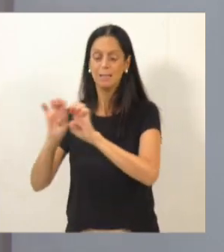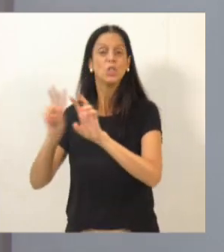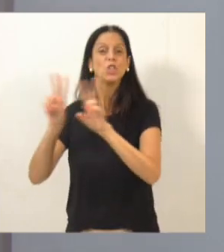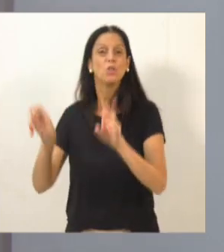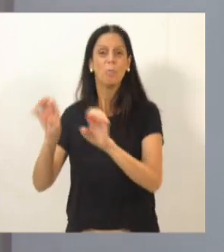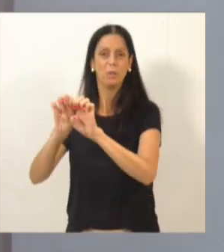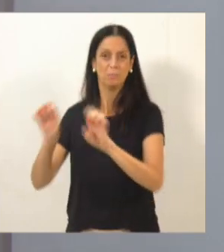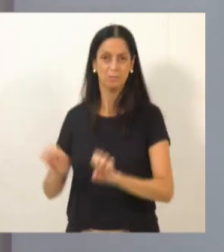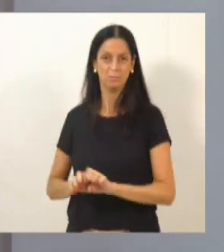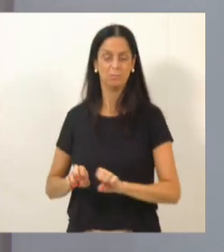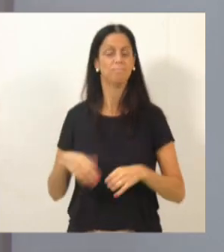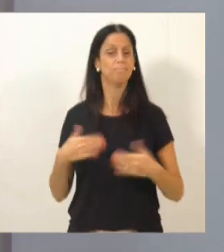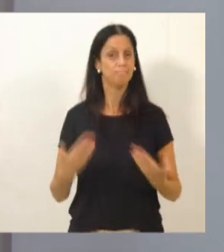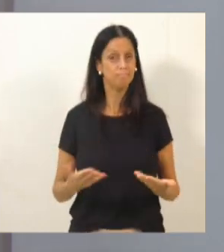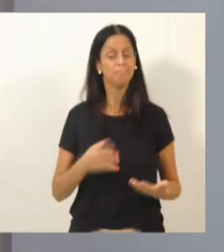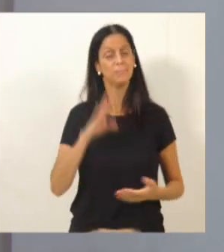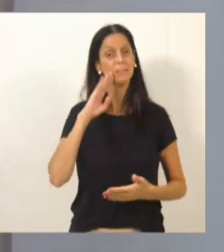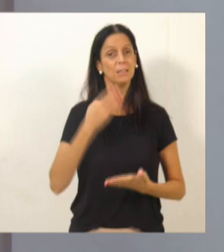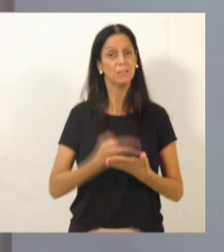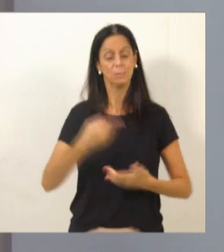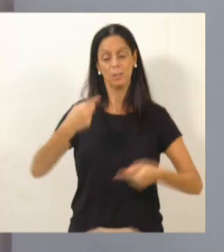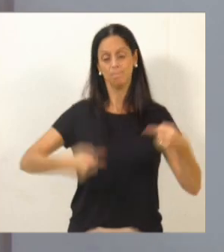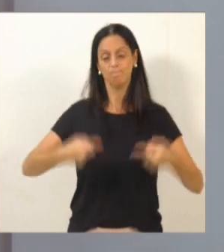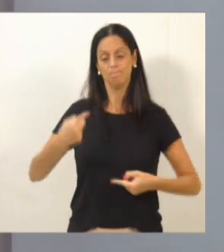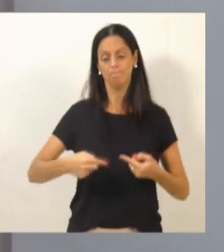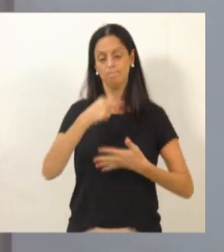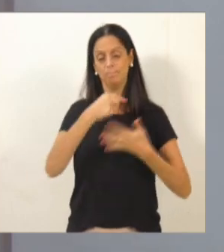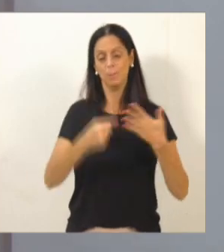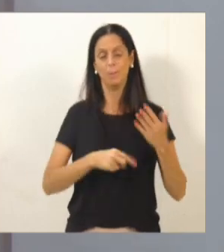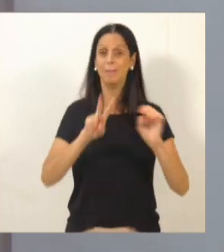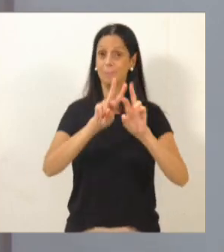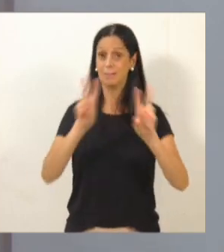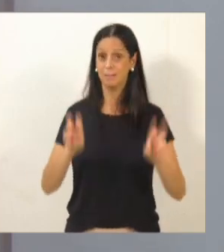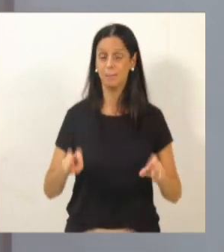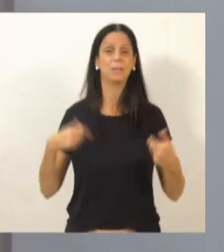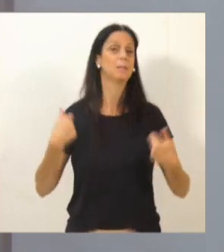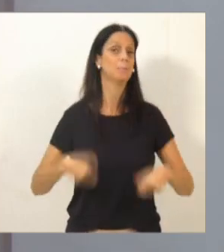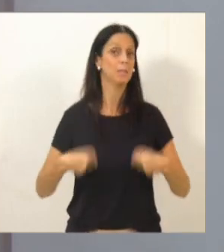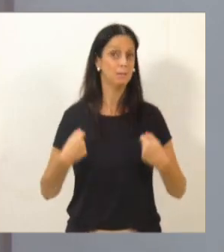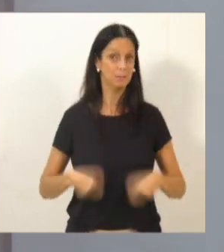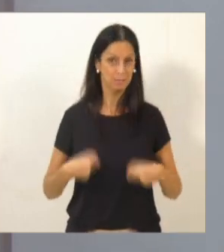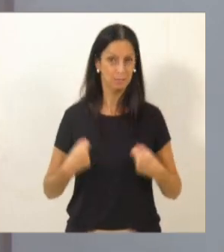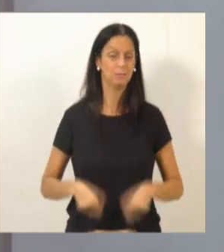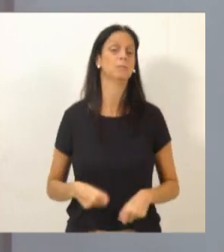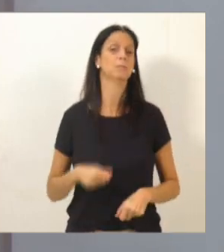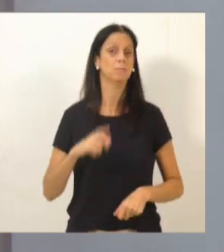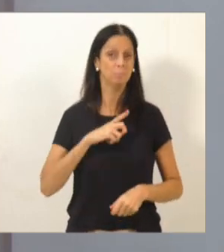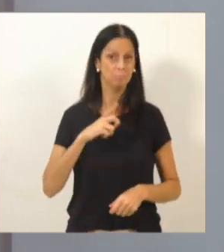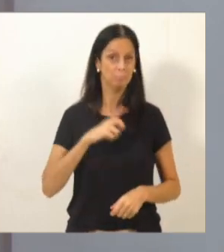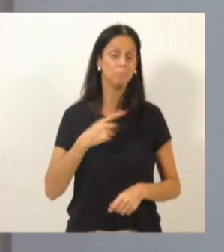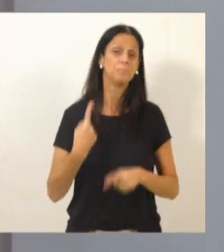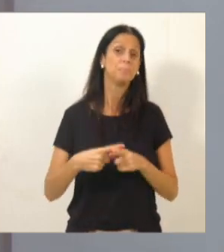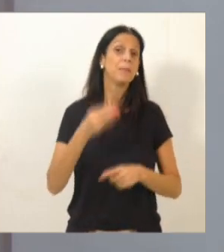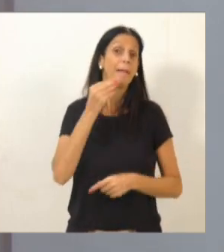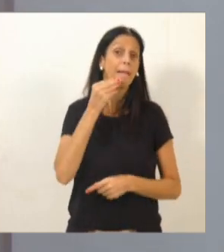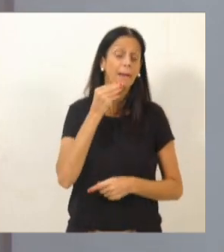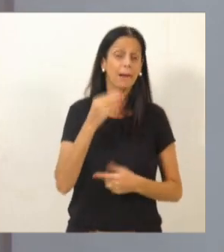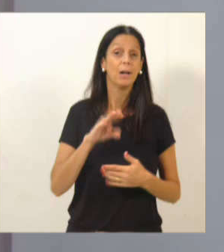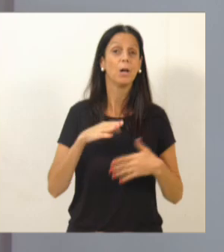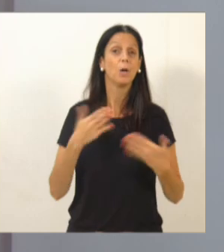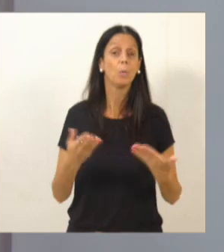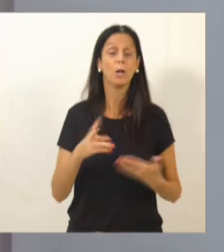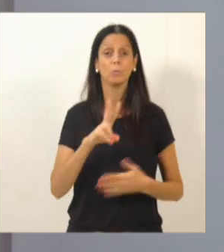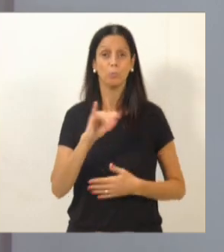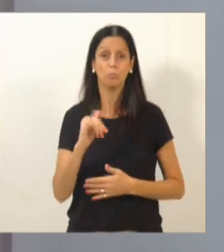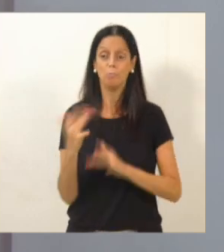E eu acho que essa é uma discussão de vários assuntos aí que a gente tem que ter, porque, é claro, que quando você vai fazer uma aproximação com a